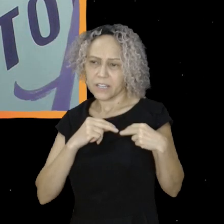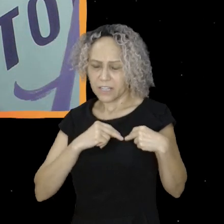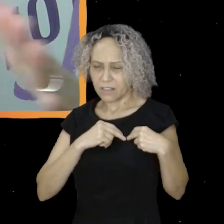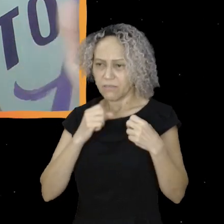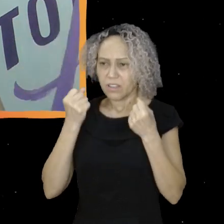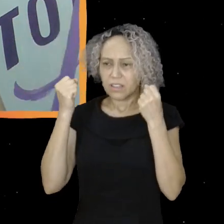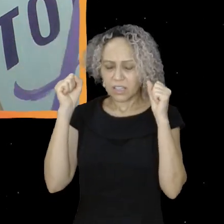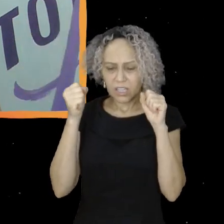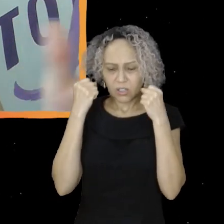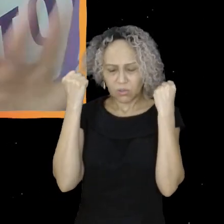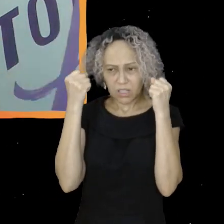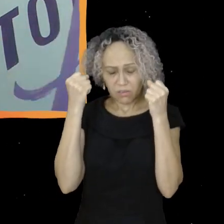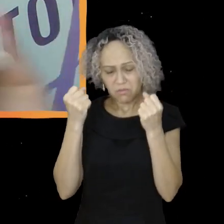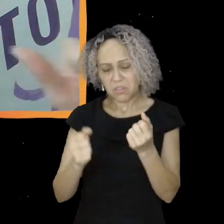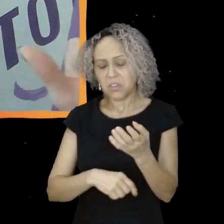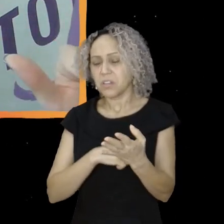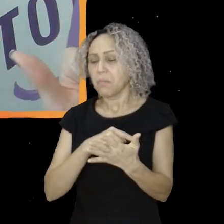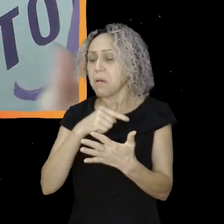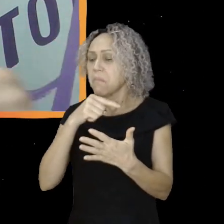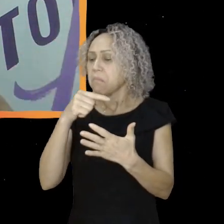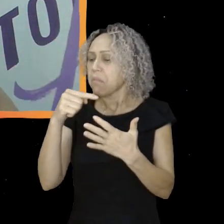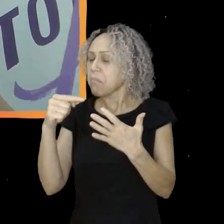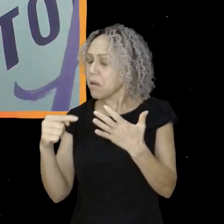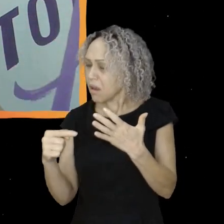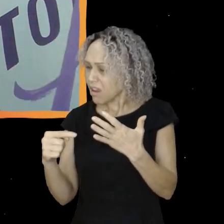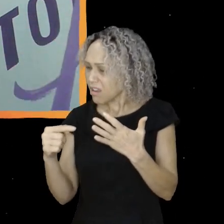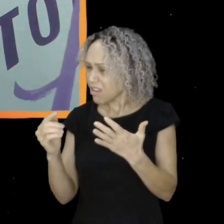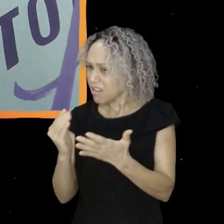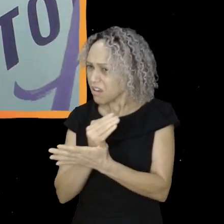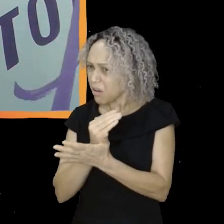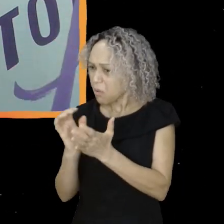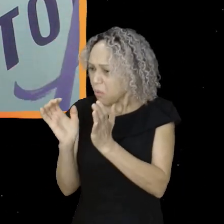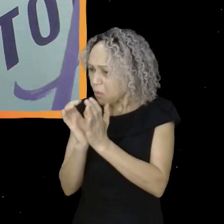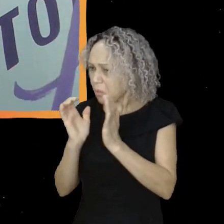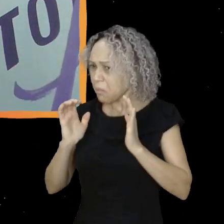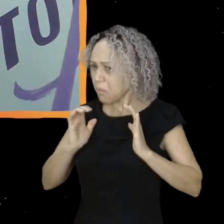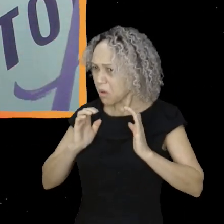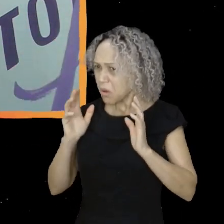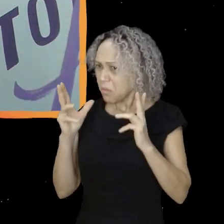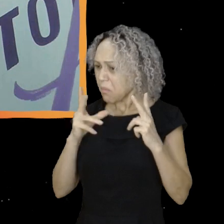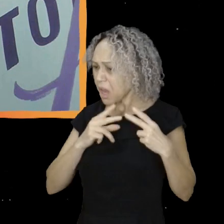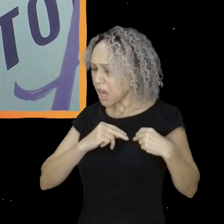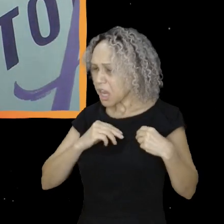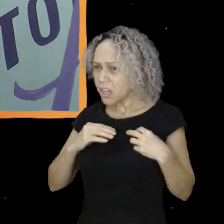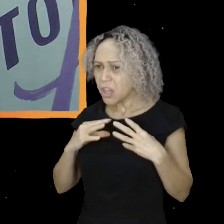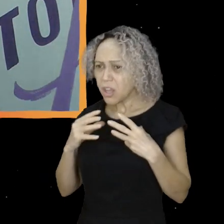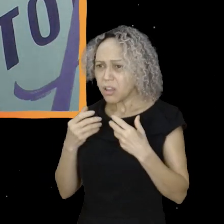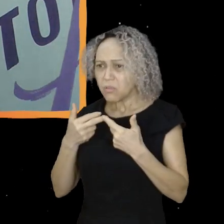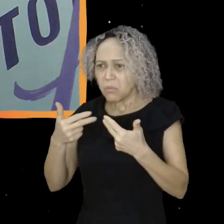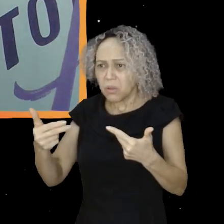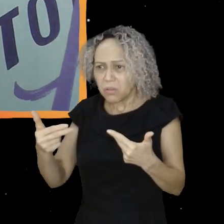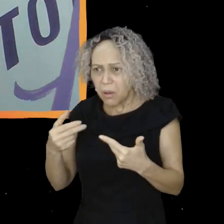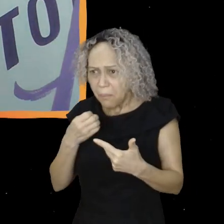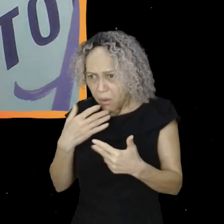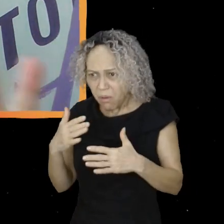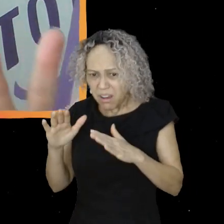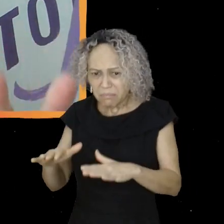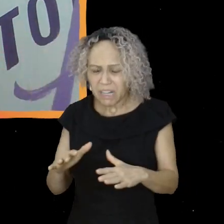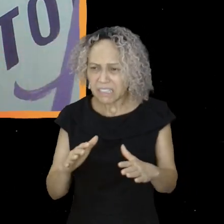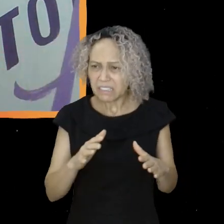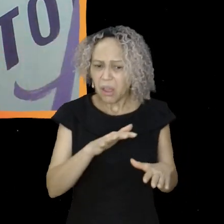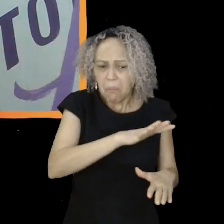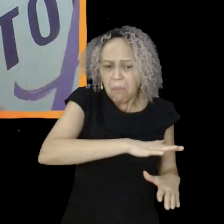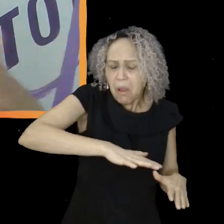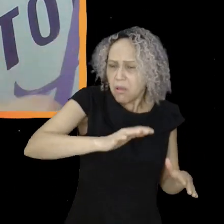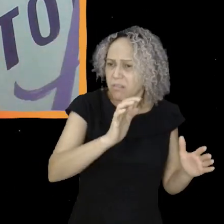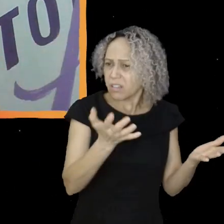artes e etc. E pros outros, só o trabalho, e tá ok, tá ótimo, não precisa nada além disso, você não